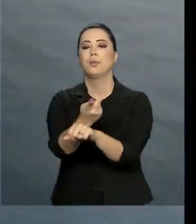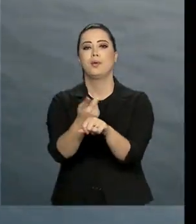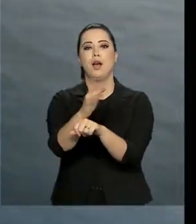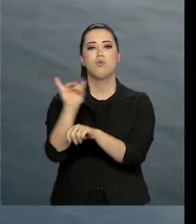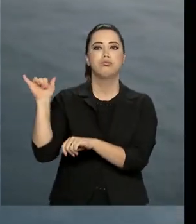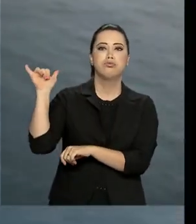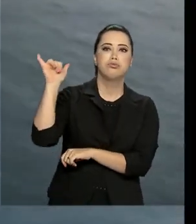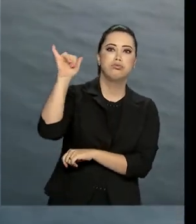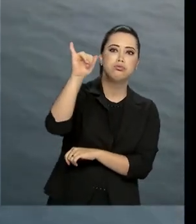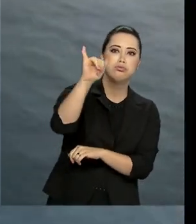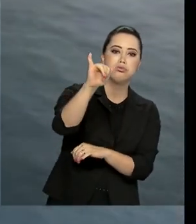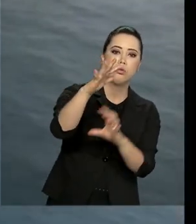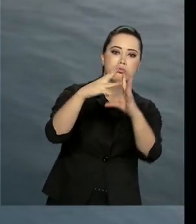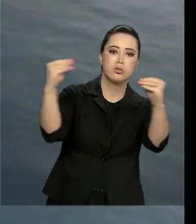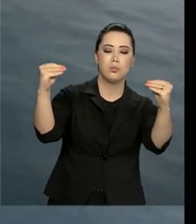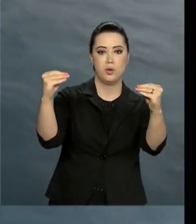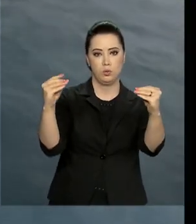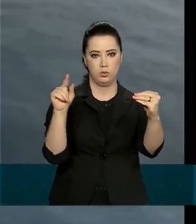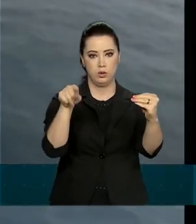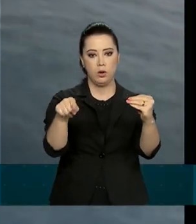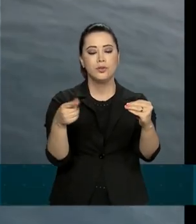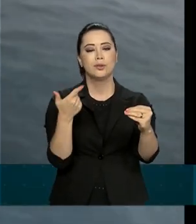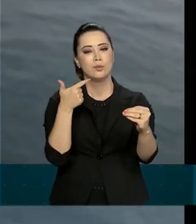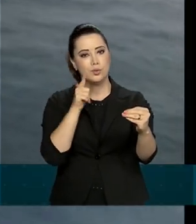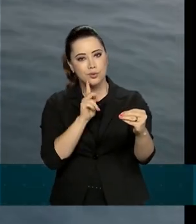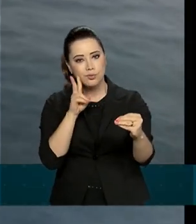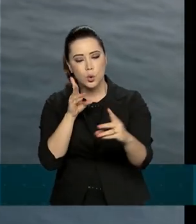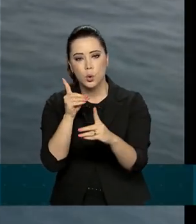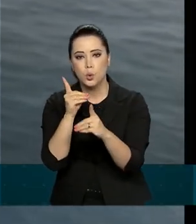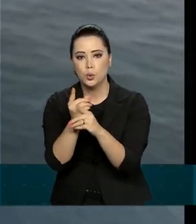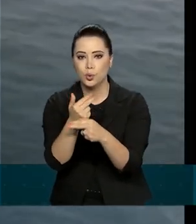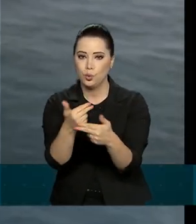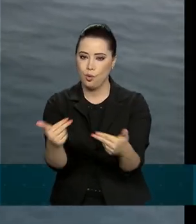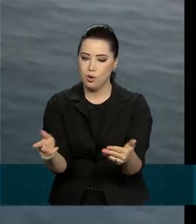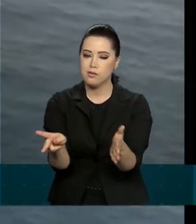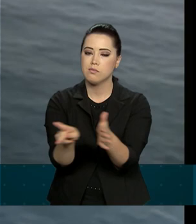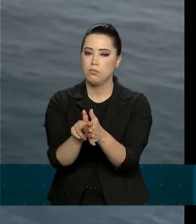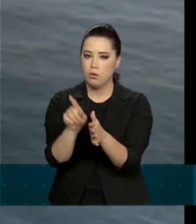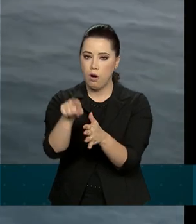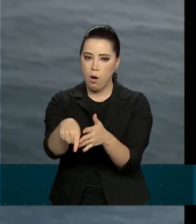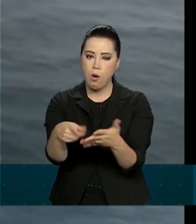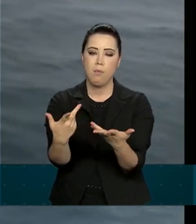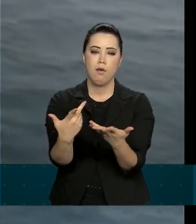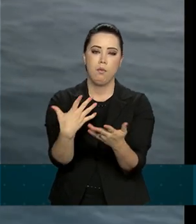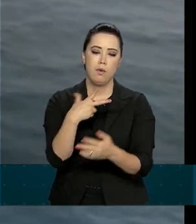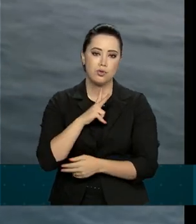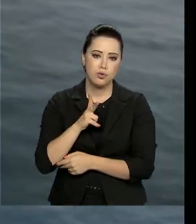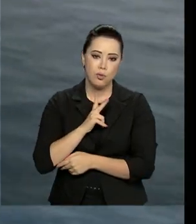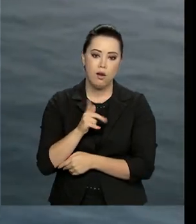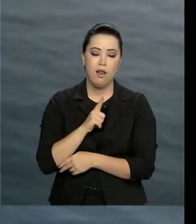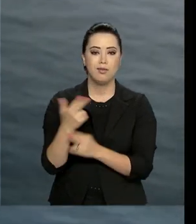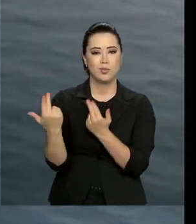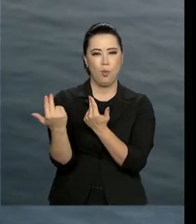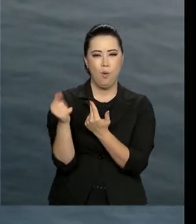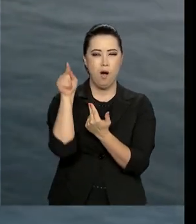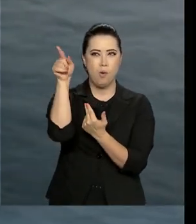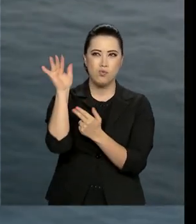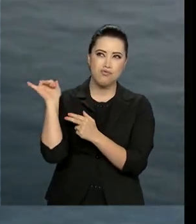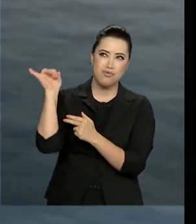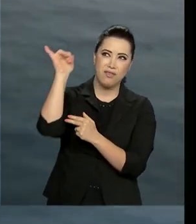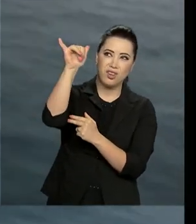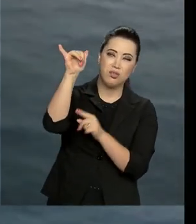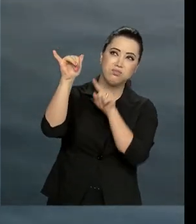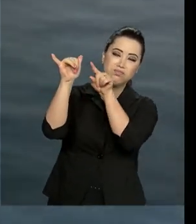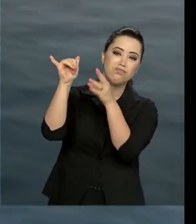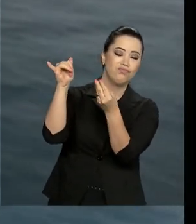recolheu itens pessoais e partes da fuselagem compatíveis com a aeronave Hércules C-130 da Força Aérea do